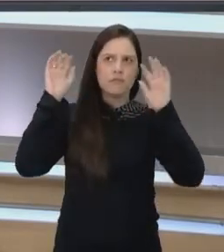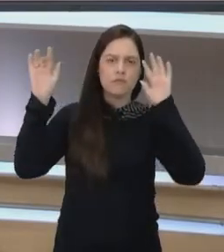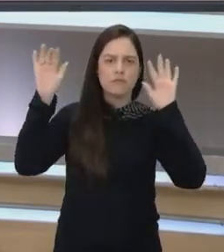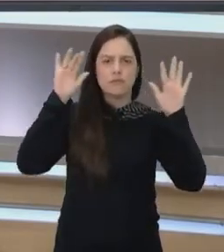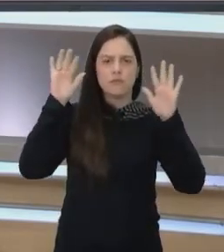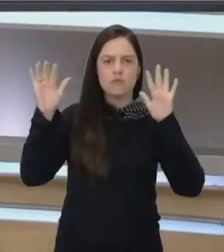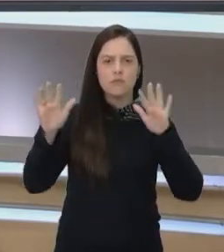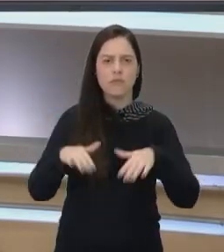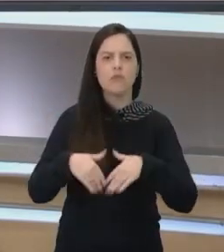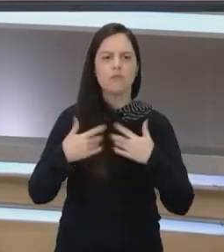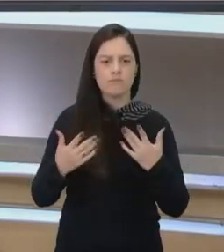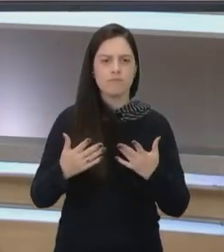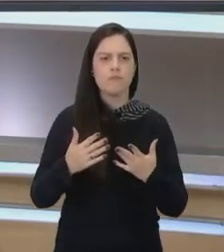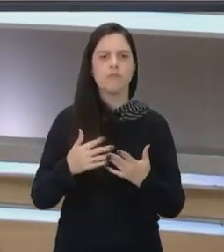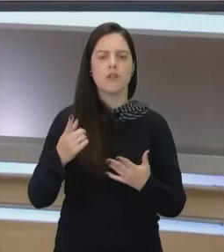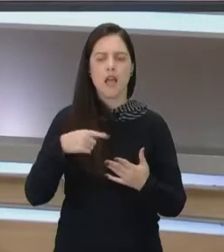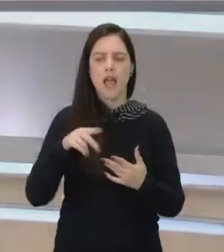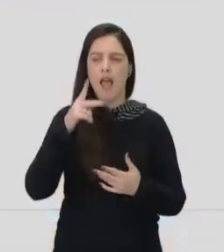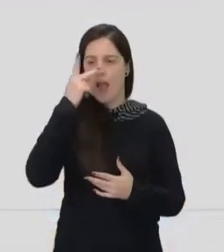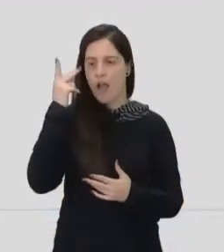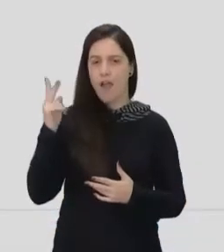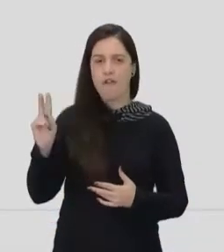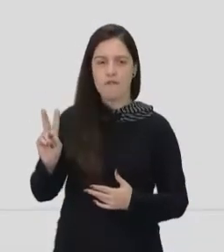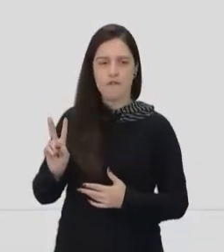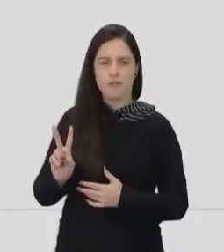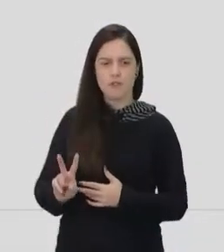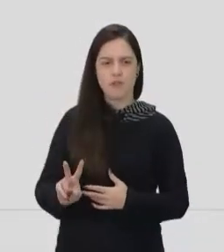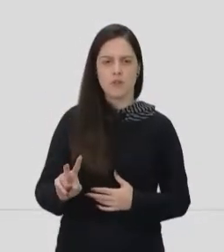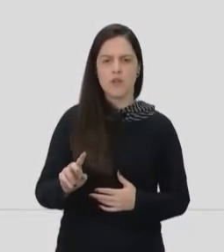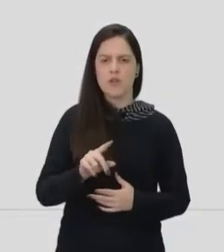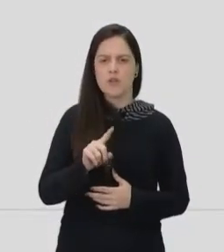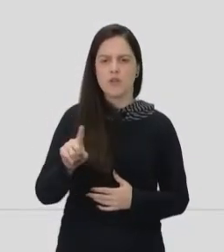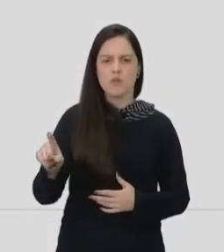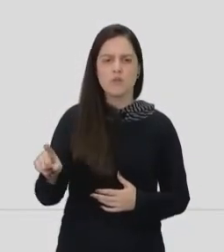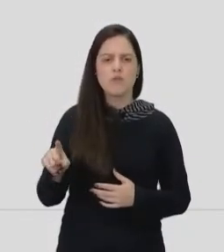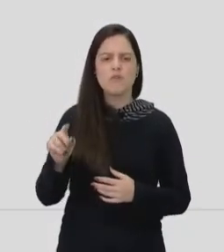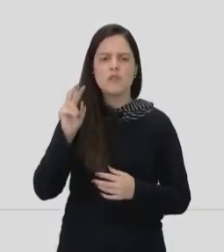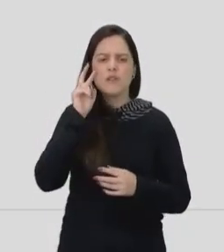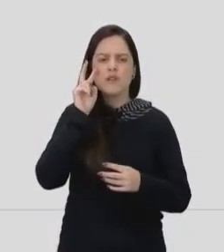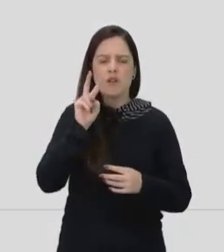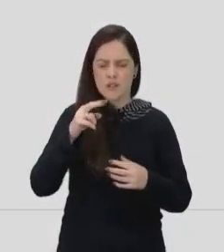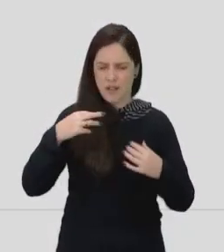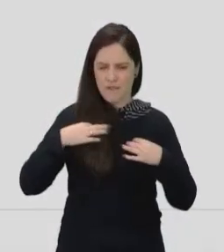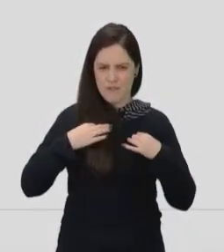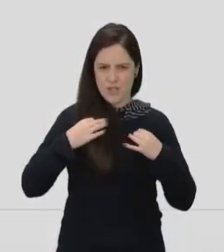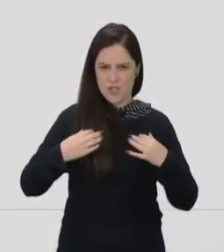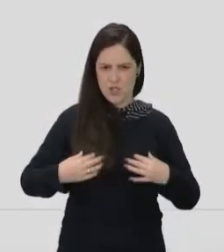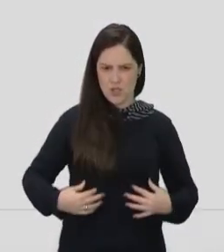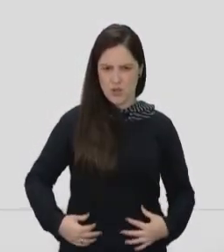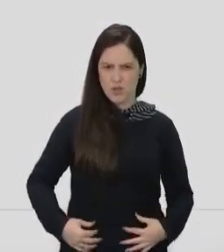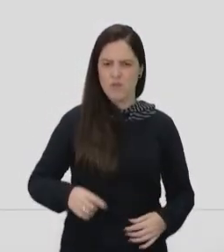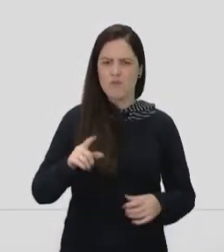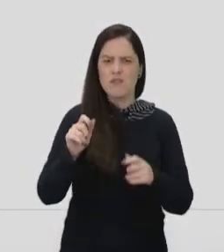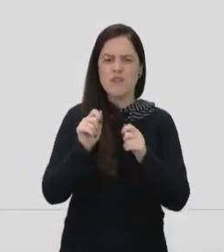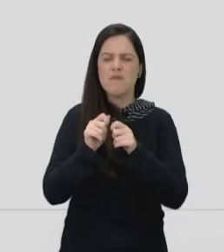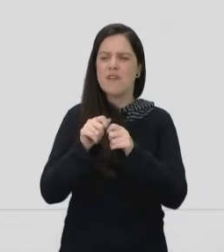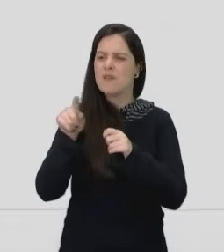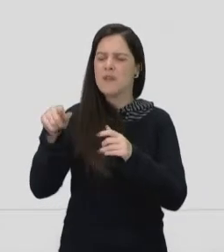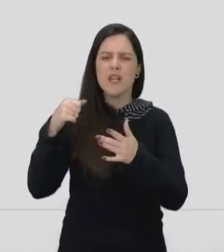culpabilizam a vítima, que é o que você estava vestindo ou o que você fez para ele te bater,